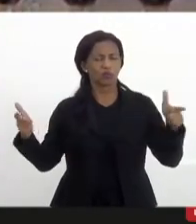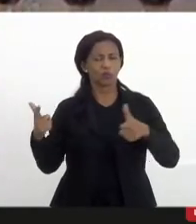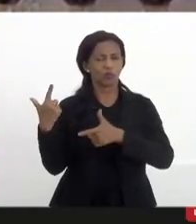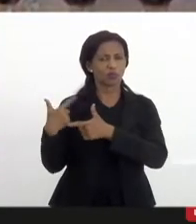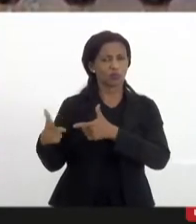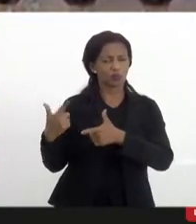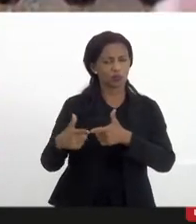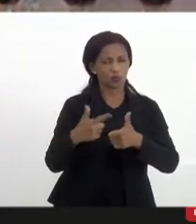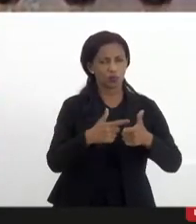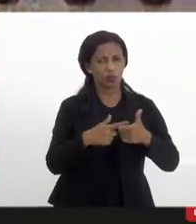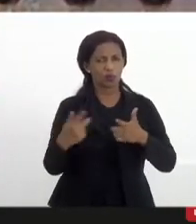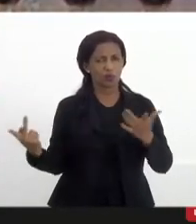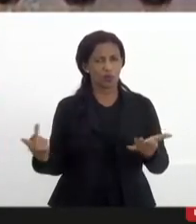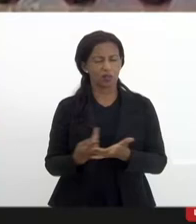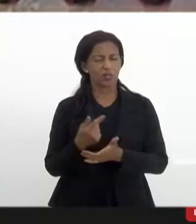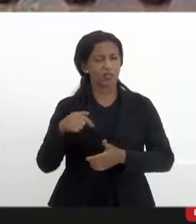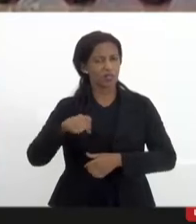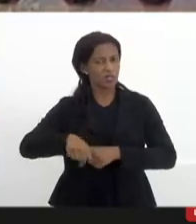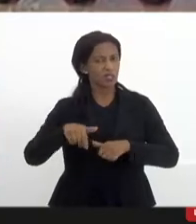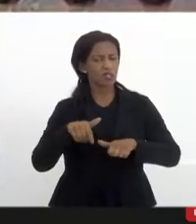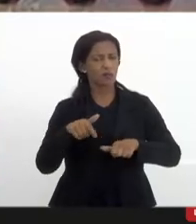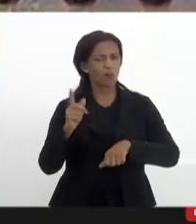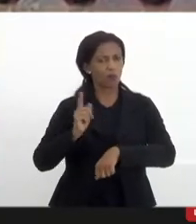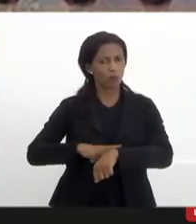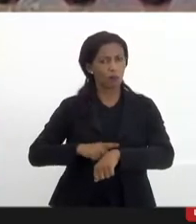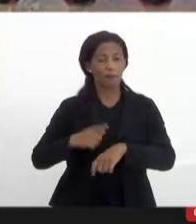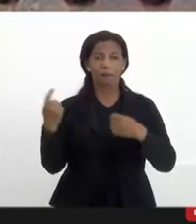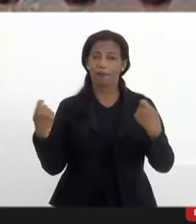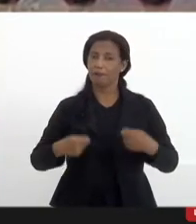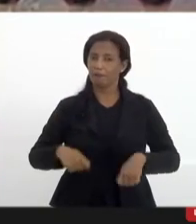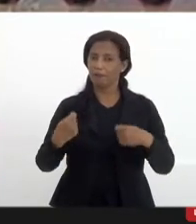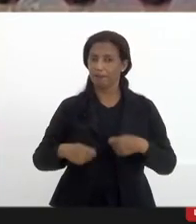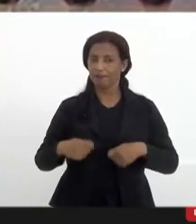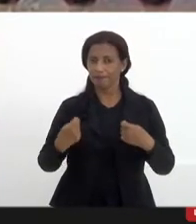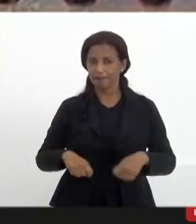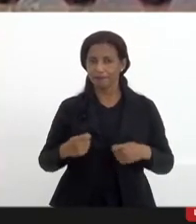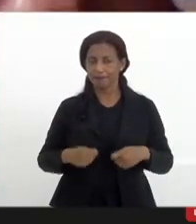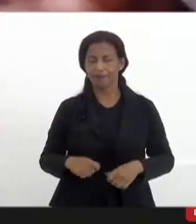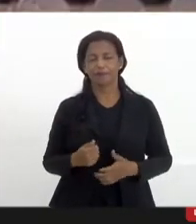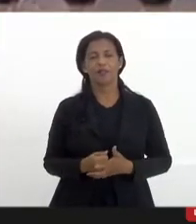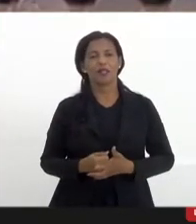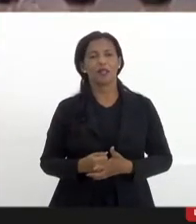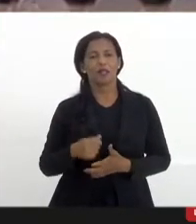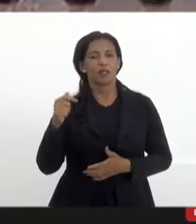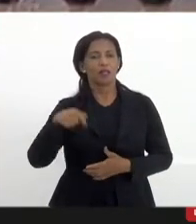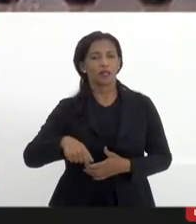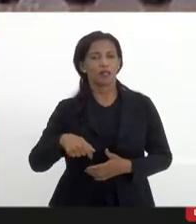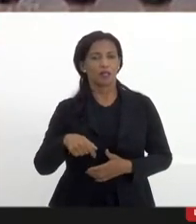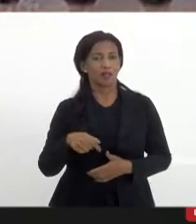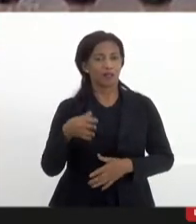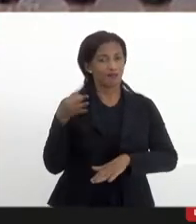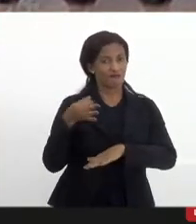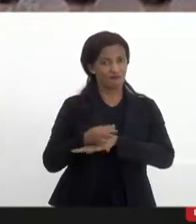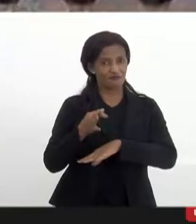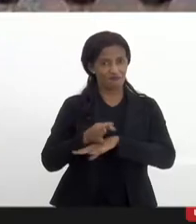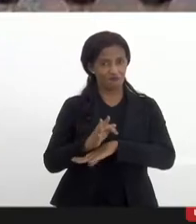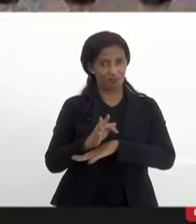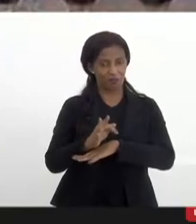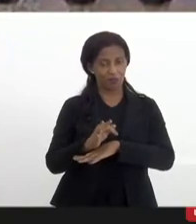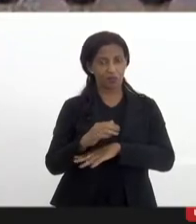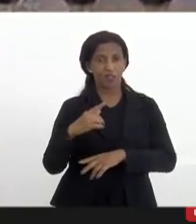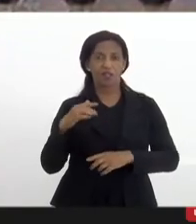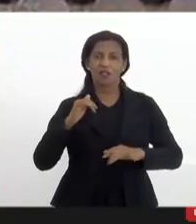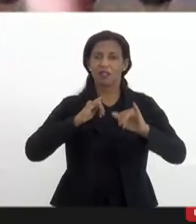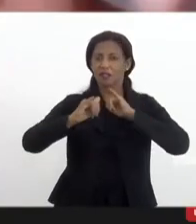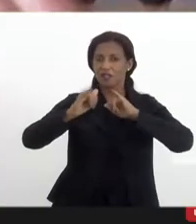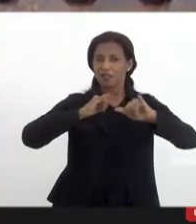que nós tivemos e nesse momento nós precisamos é uma necessidade no âmbito das fake news no âmbito das